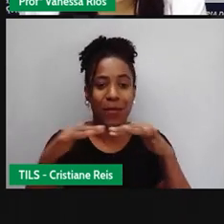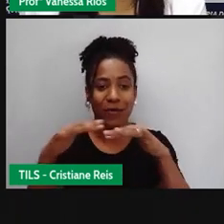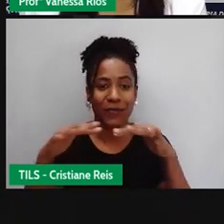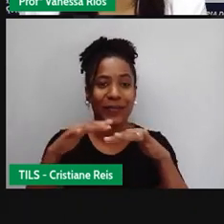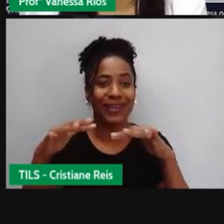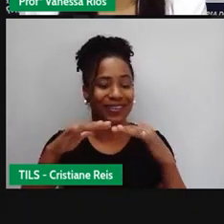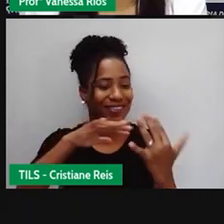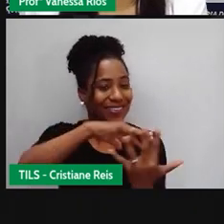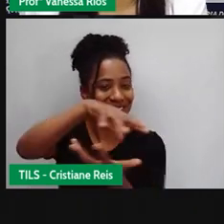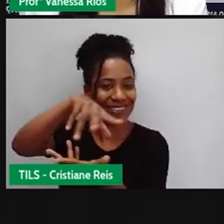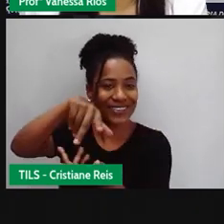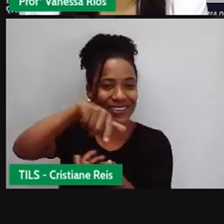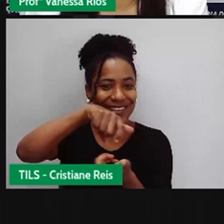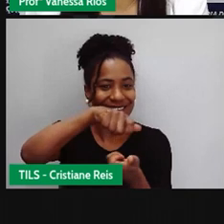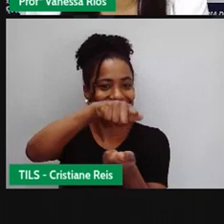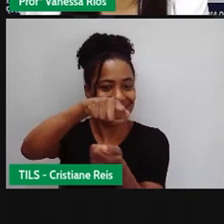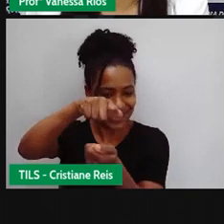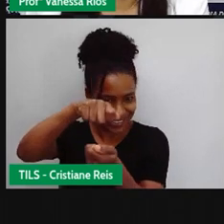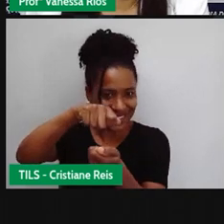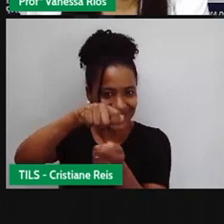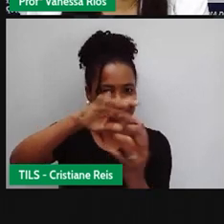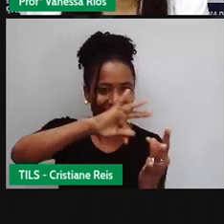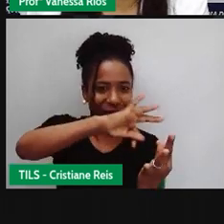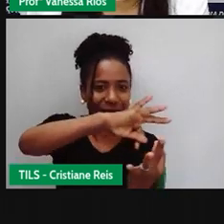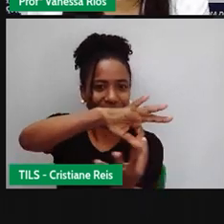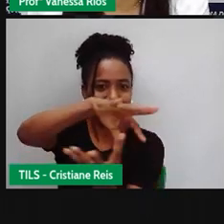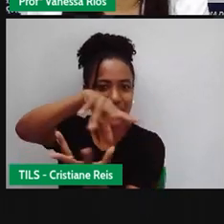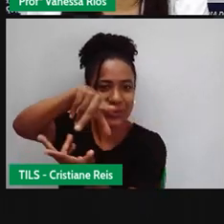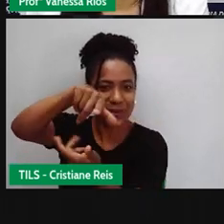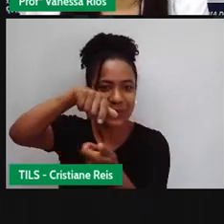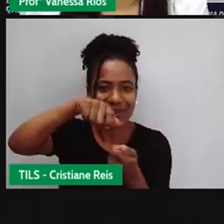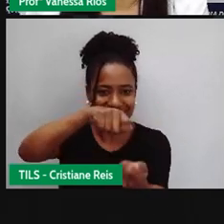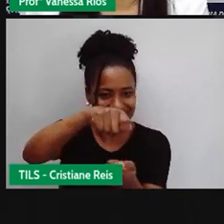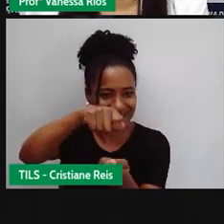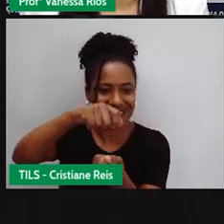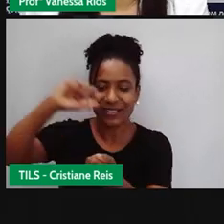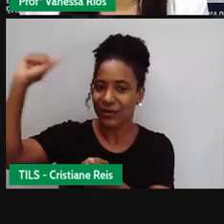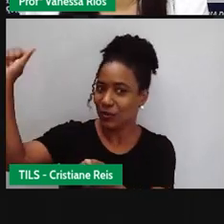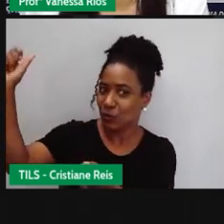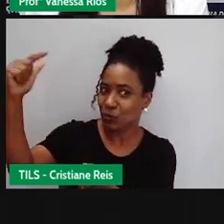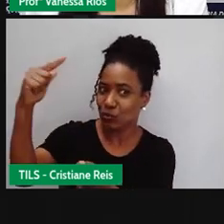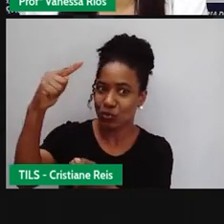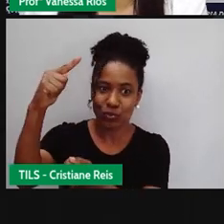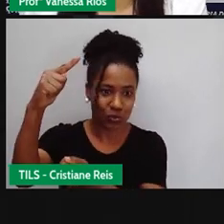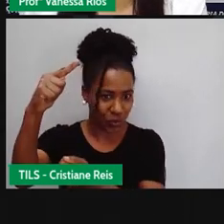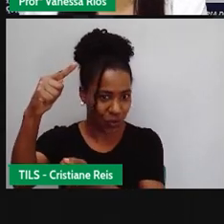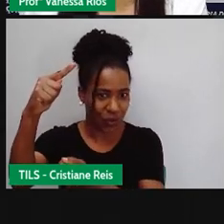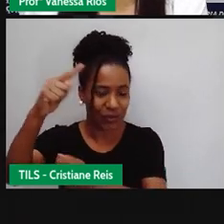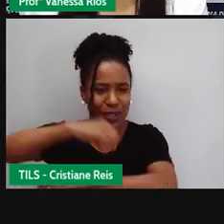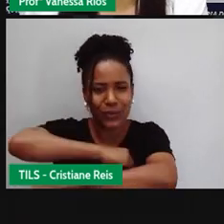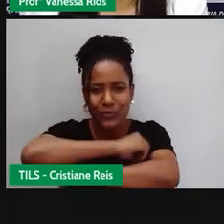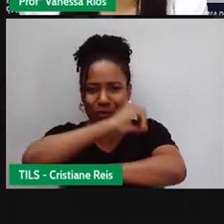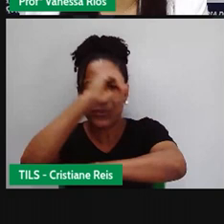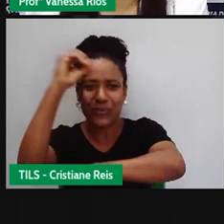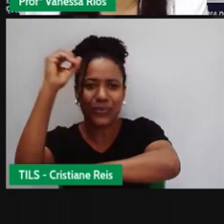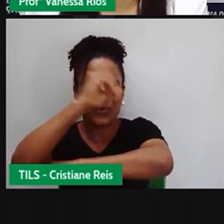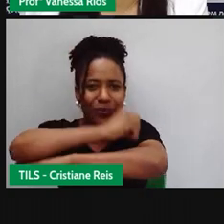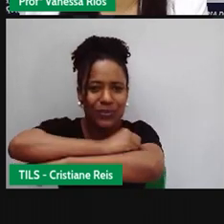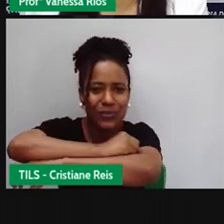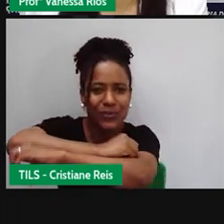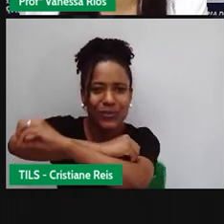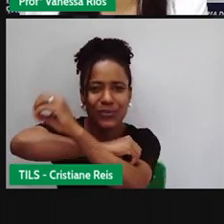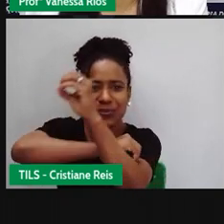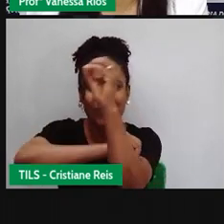faz e quanto o sol está aí relacionado à formação do dia, da noite, a